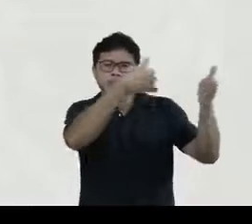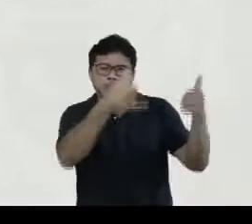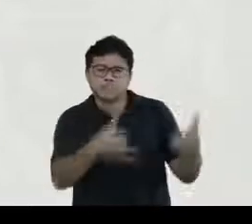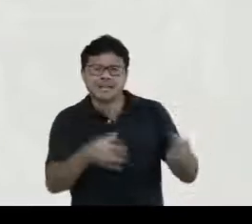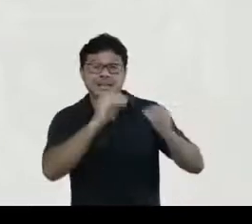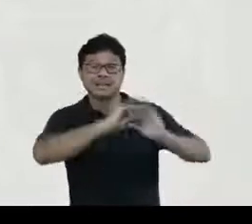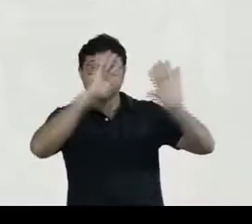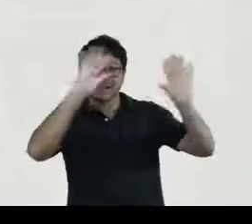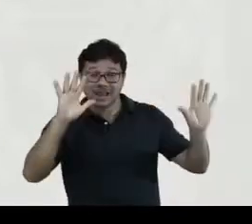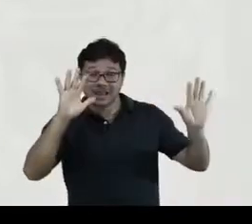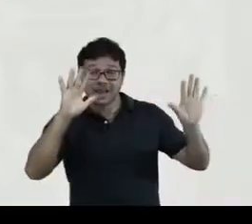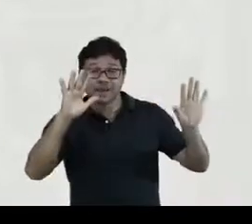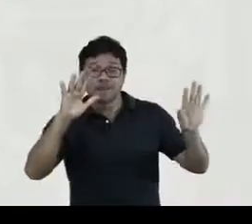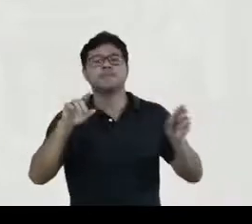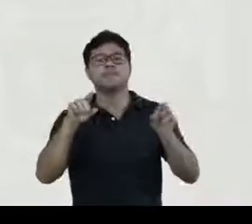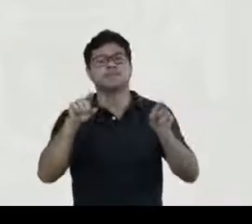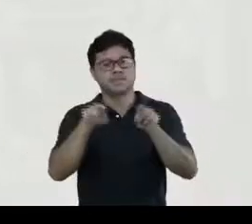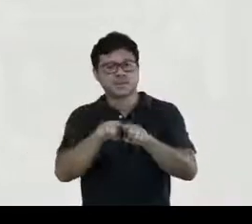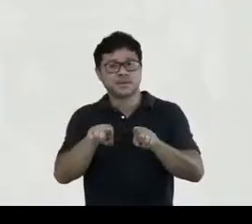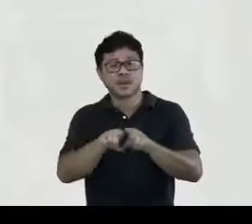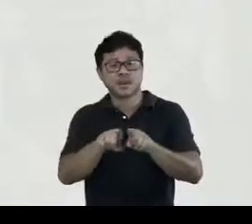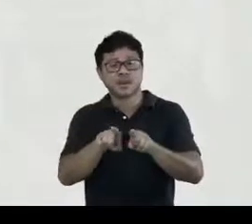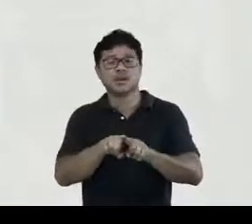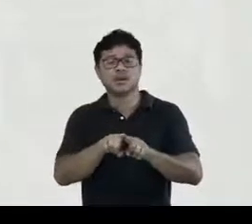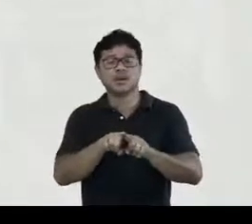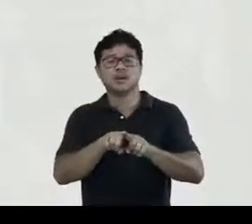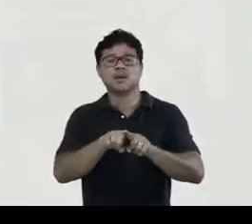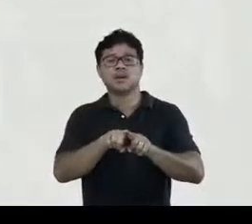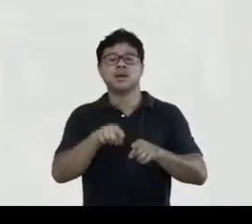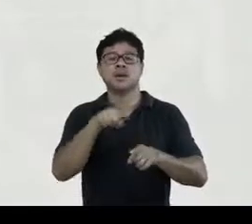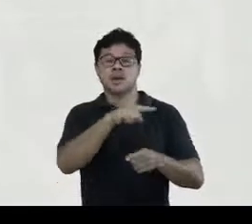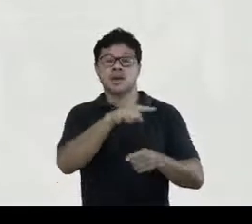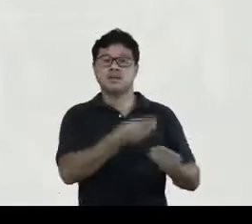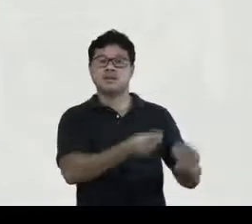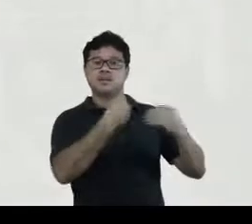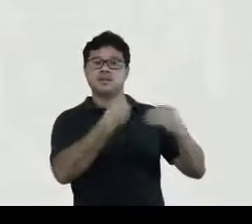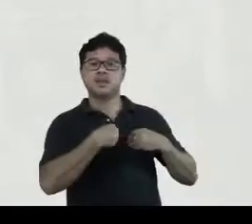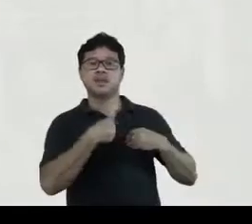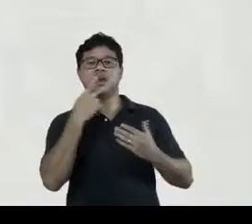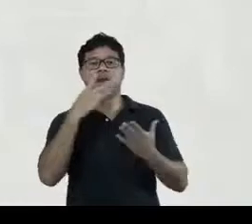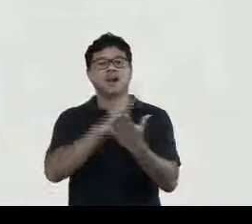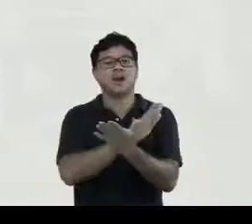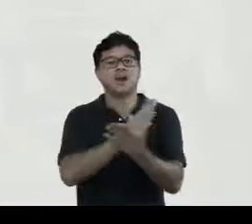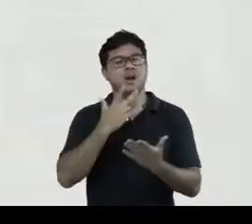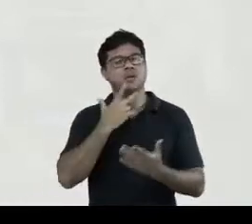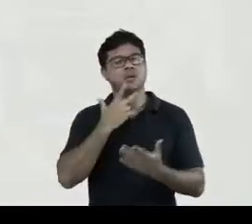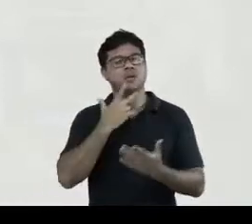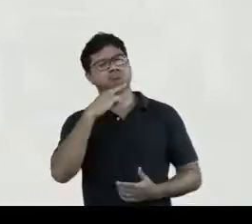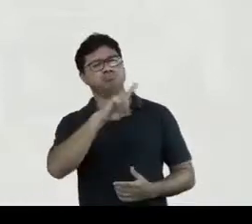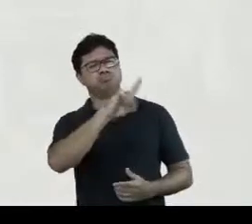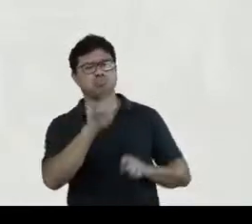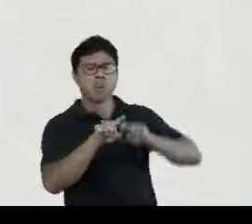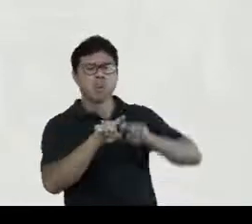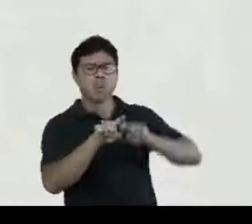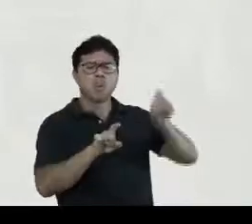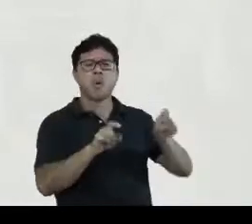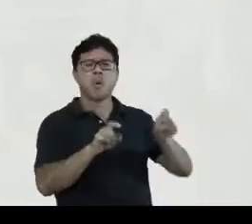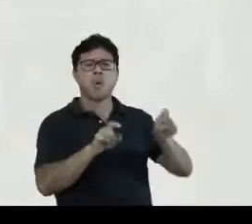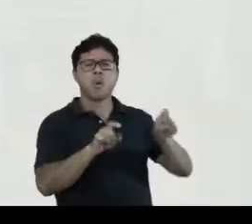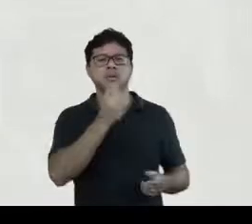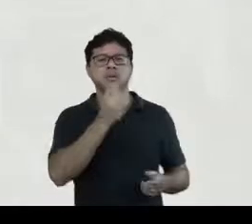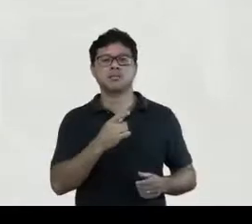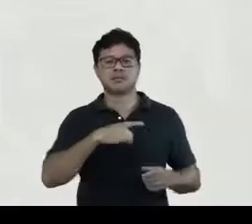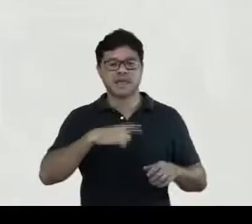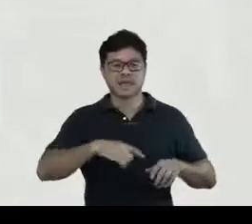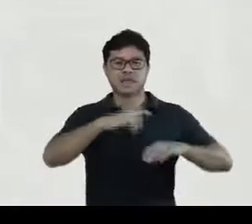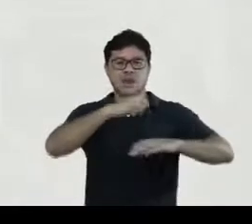metodologia, inclusive nos deixando algumas indagações, não Por exemplo, quando